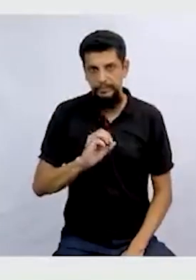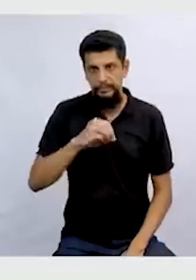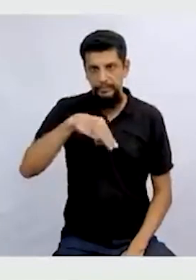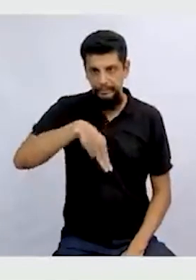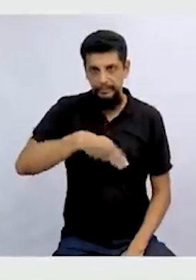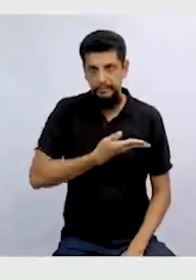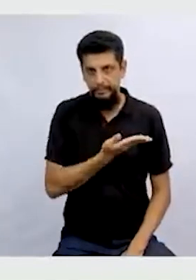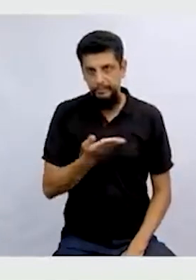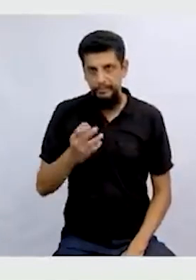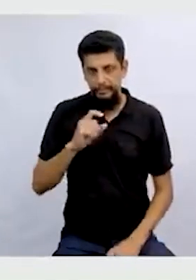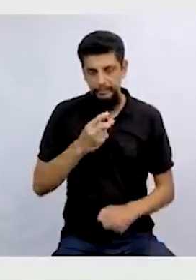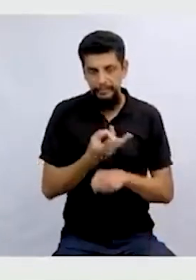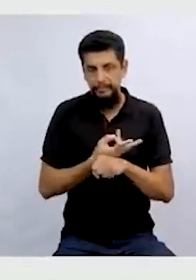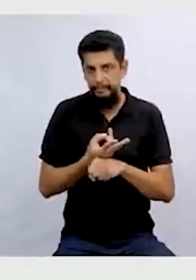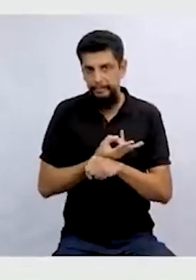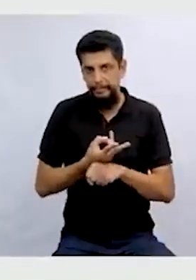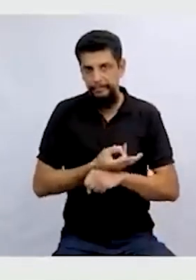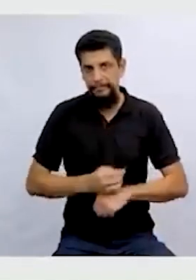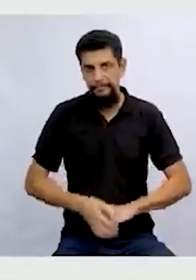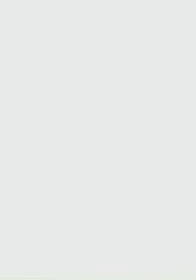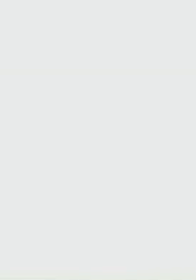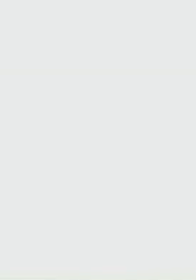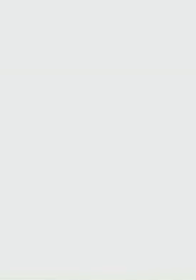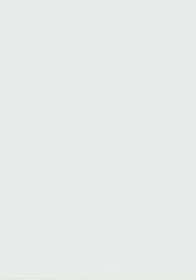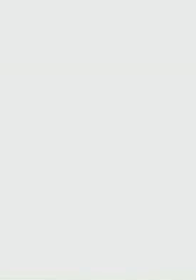nessas cartinhas aí. Procura lá.